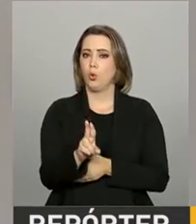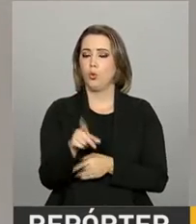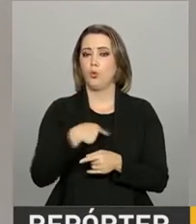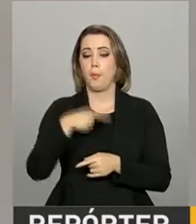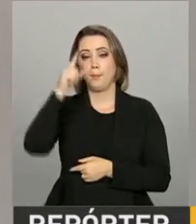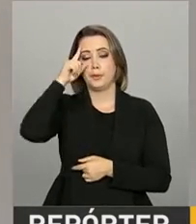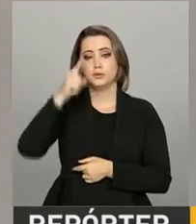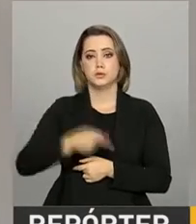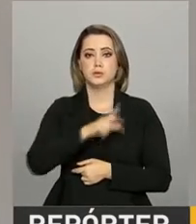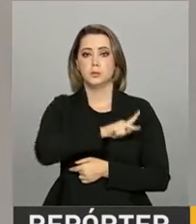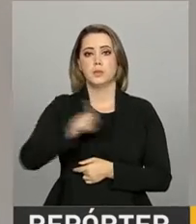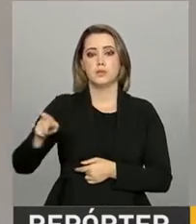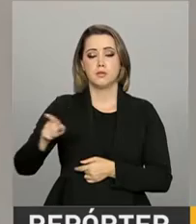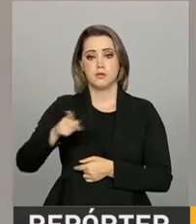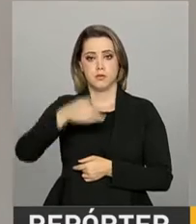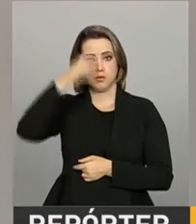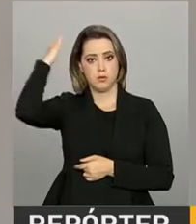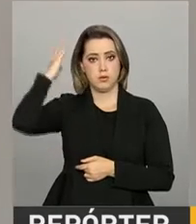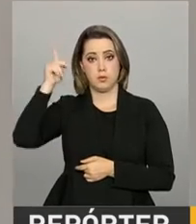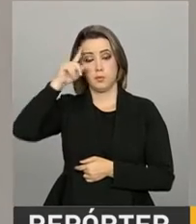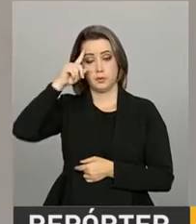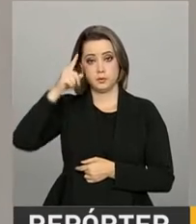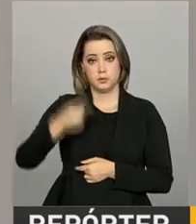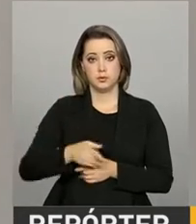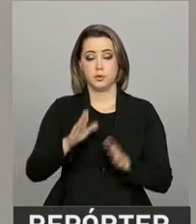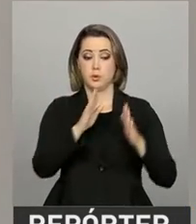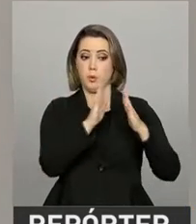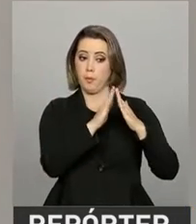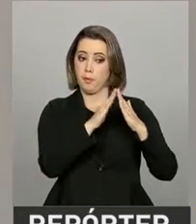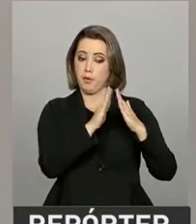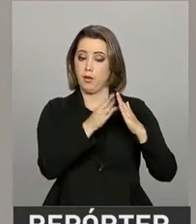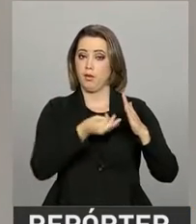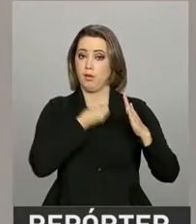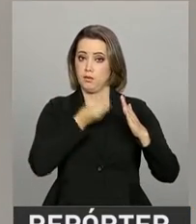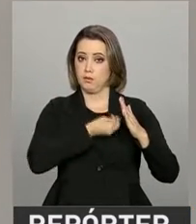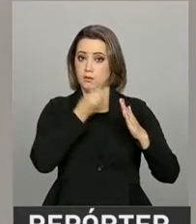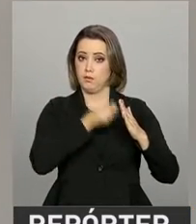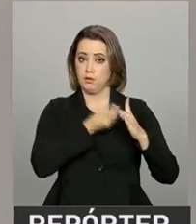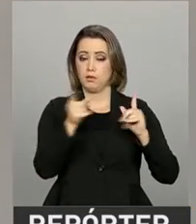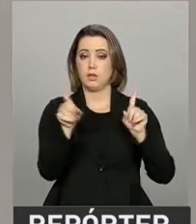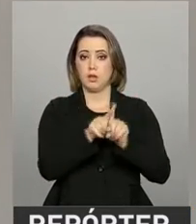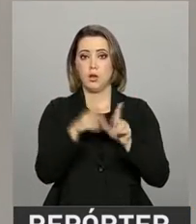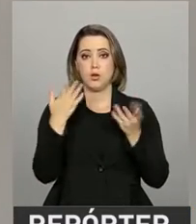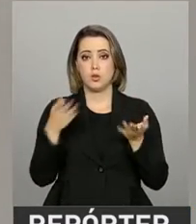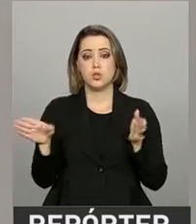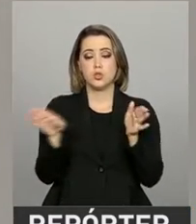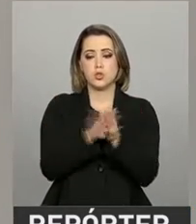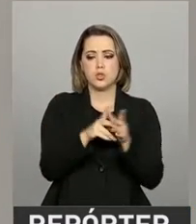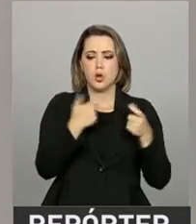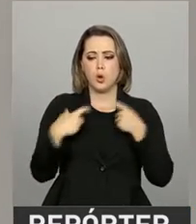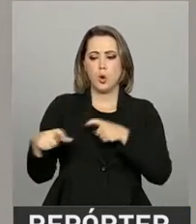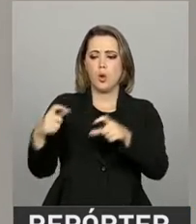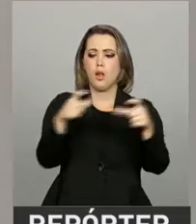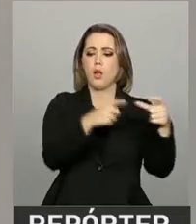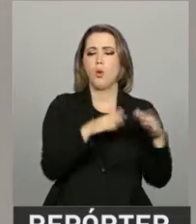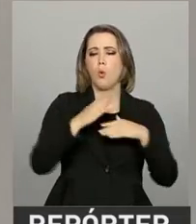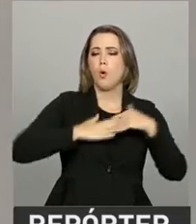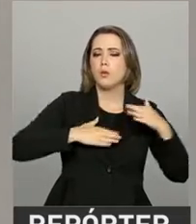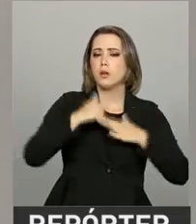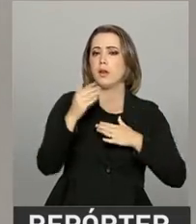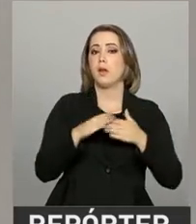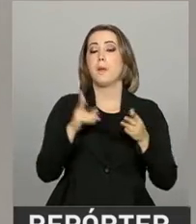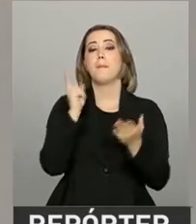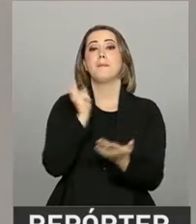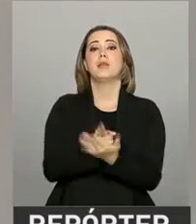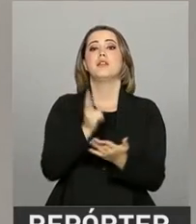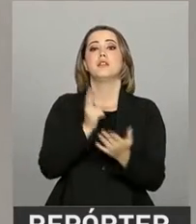presidente determinando que o Minha Casa Minha Vida agora pode chegar a qualquer município brasileiro, inclusive